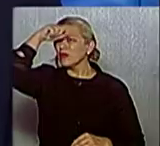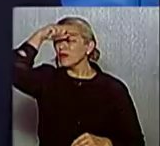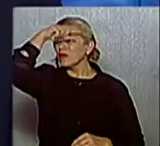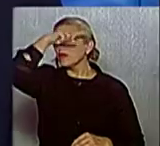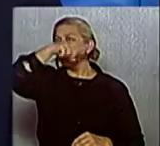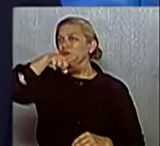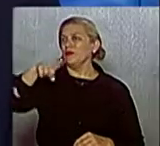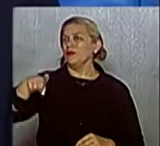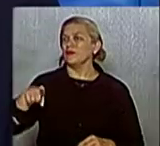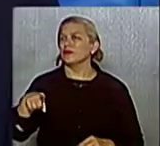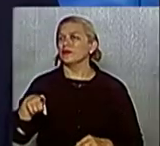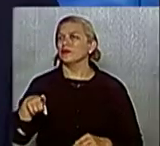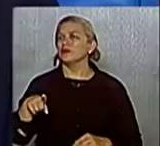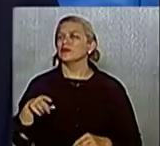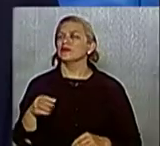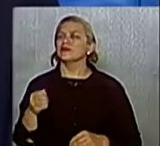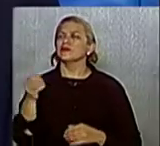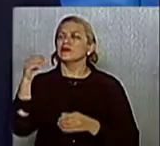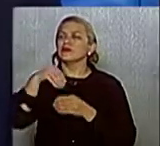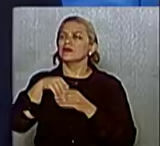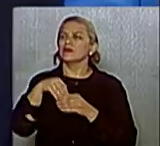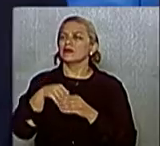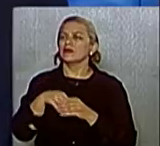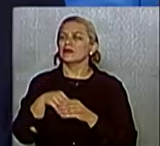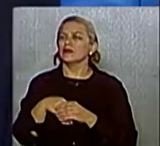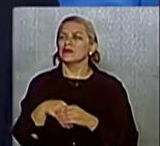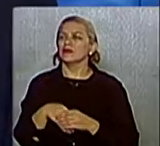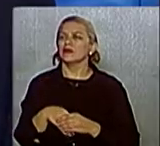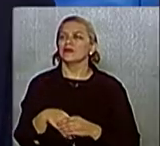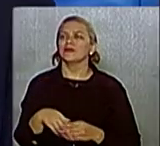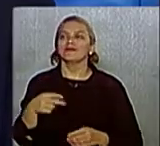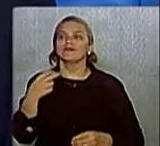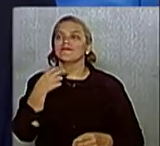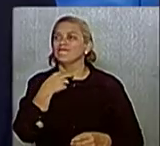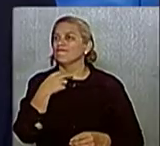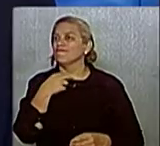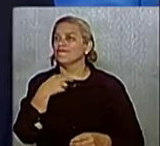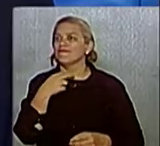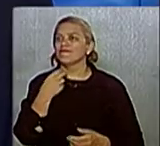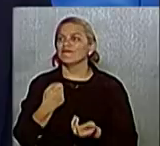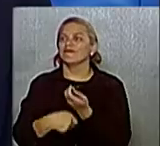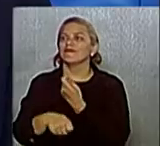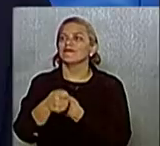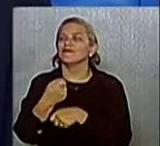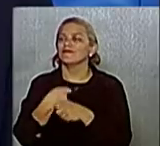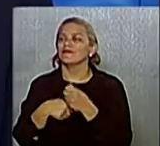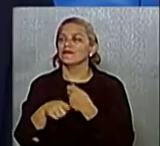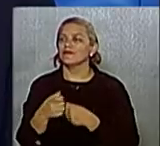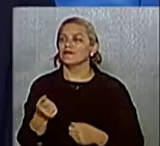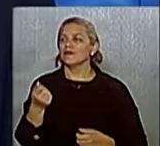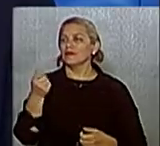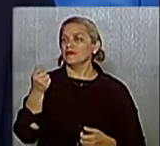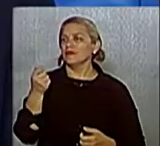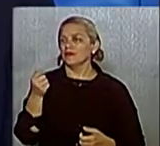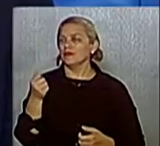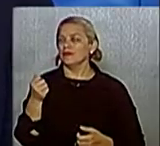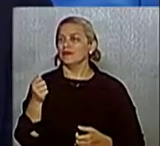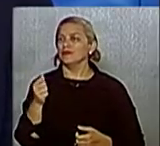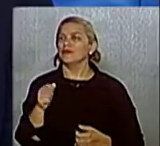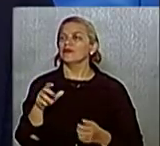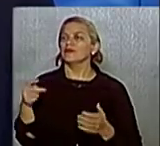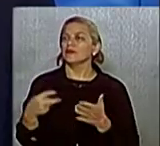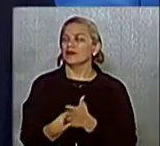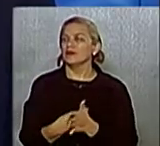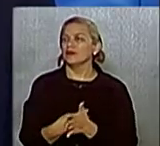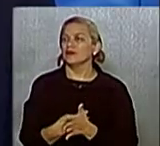não se deve pegar dinheiro de lobista, não se deve lotear cargos públicos a partidos políticos e não se deve prometer